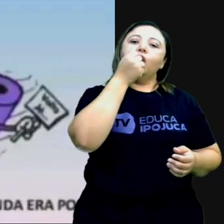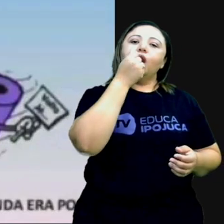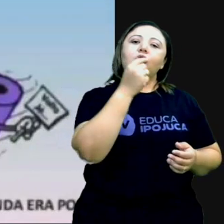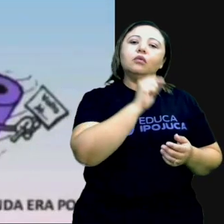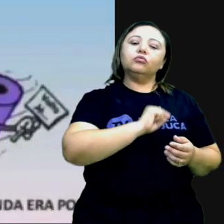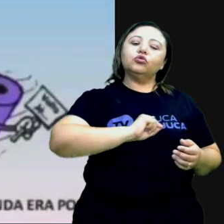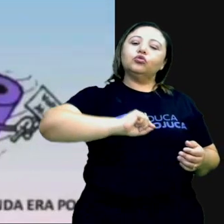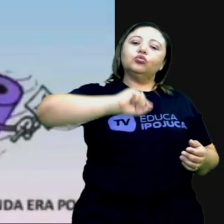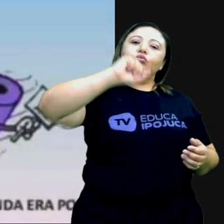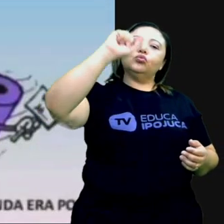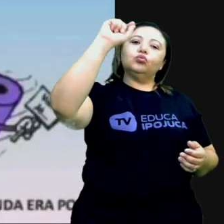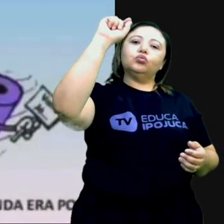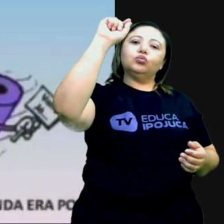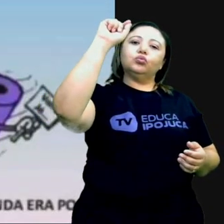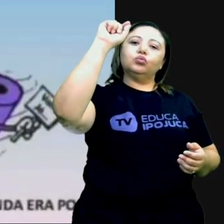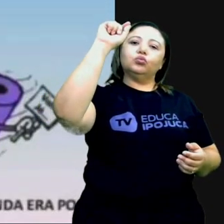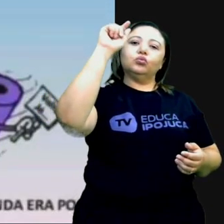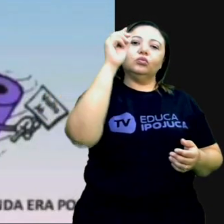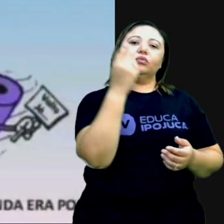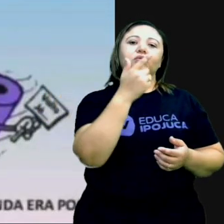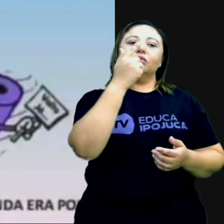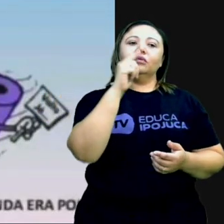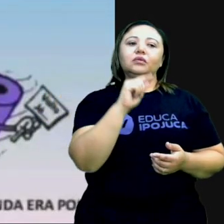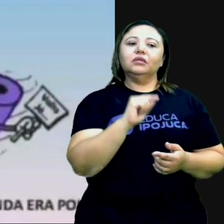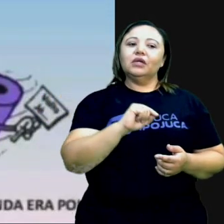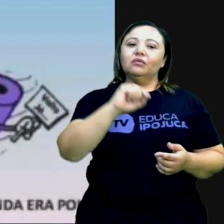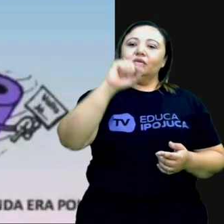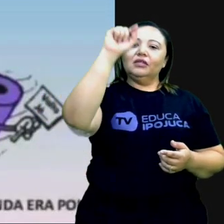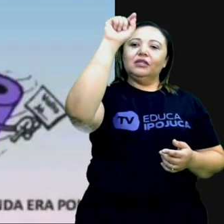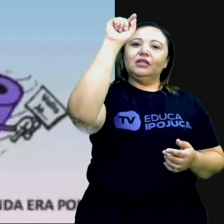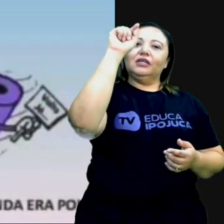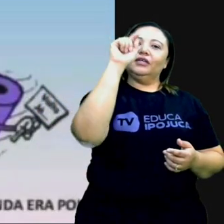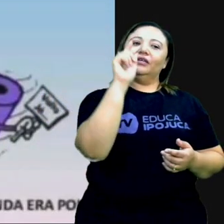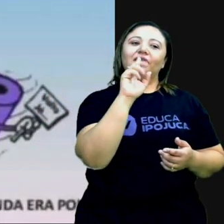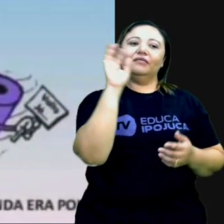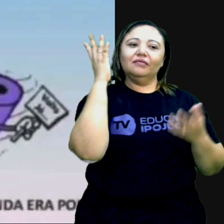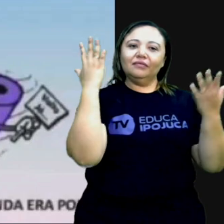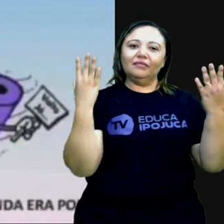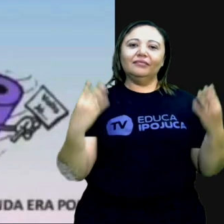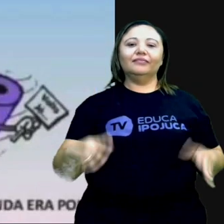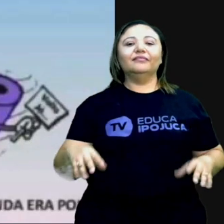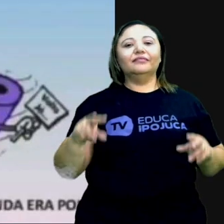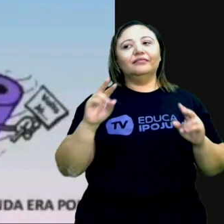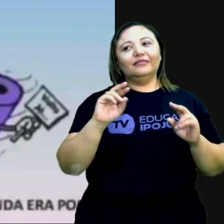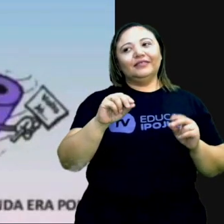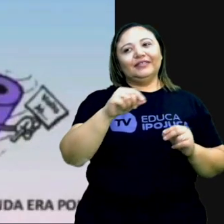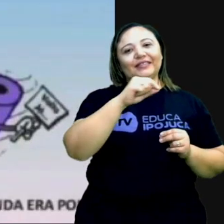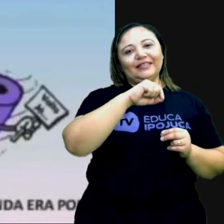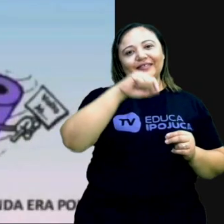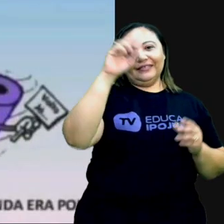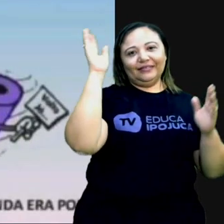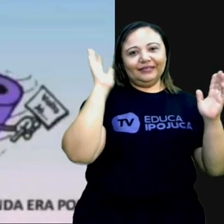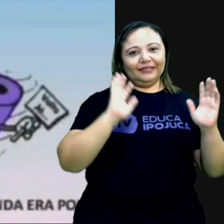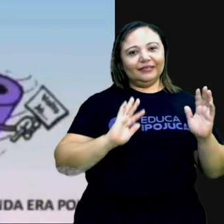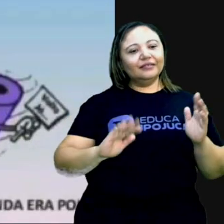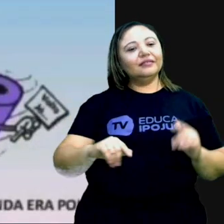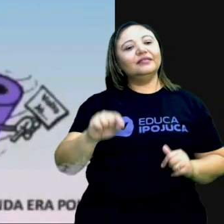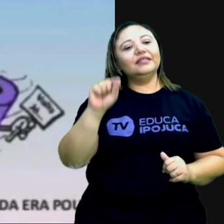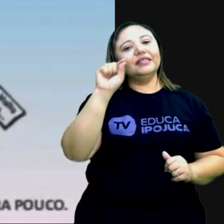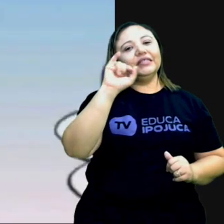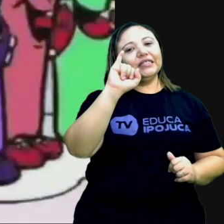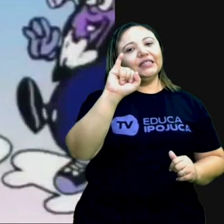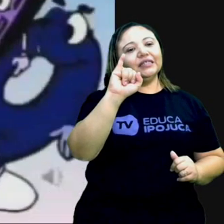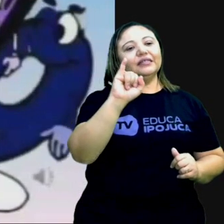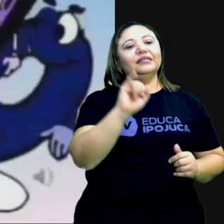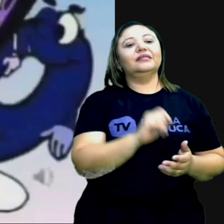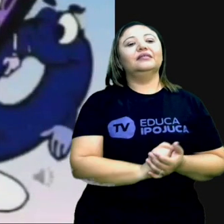um risquinho. Viva uma letrinha comprida! Viva uma letrinha comprida! É a vogal I.